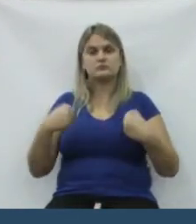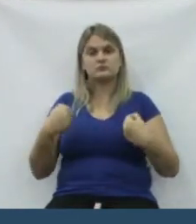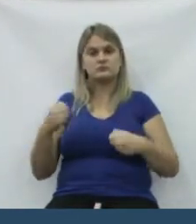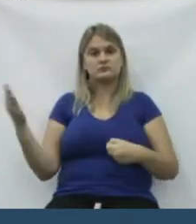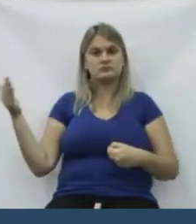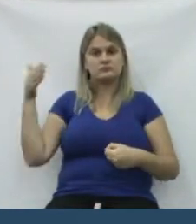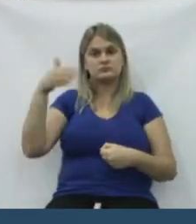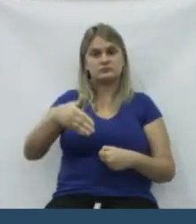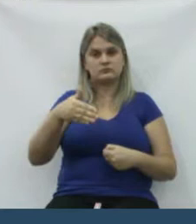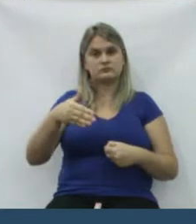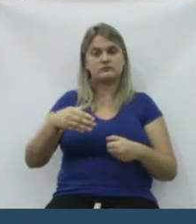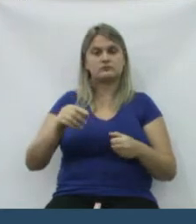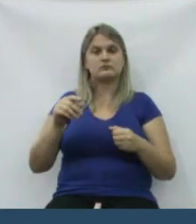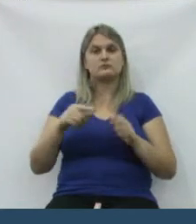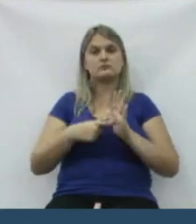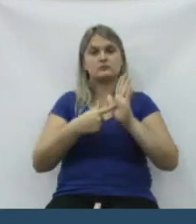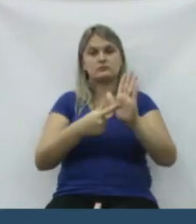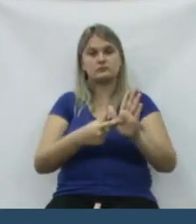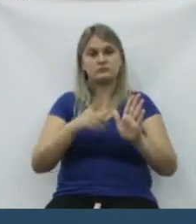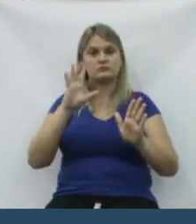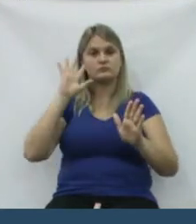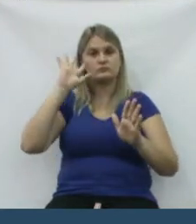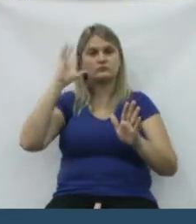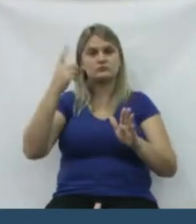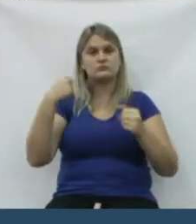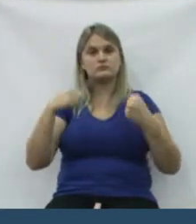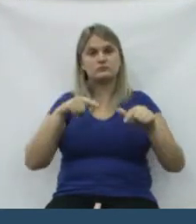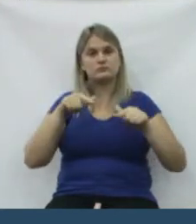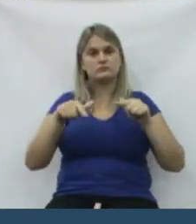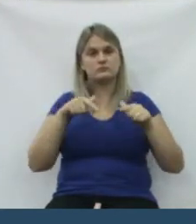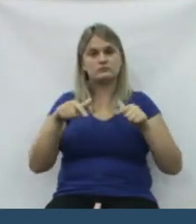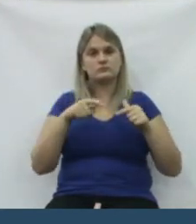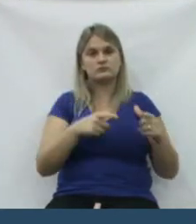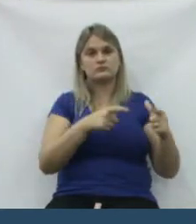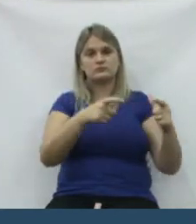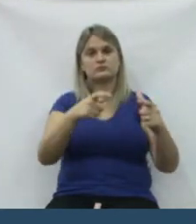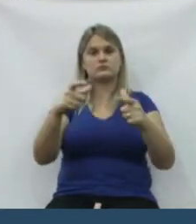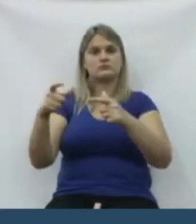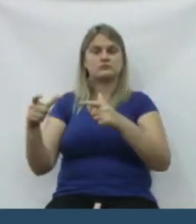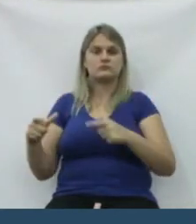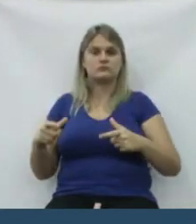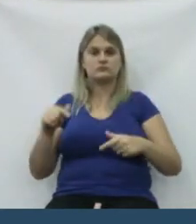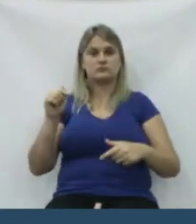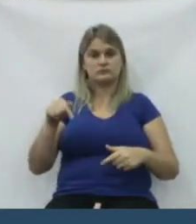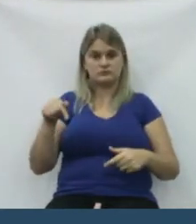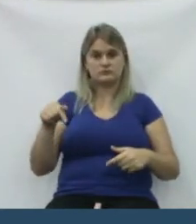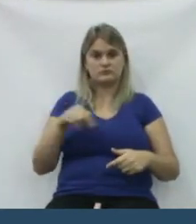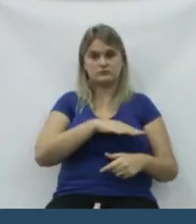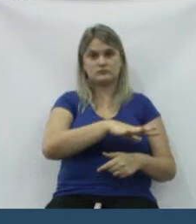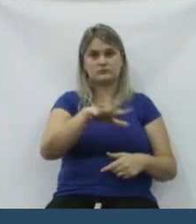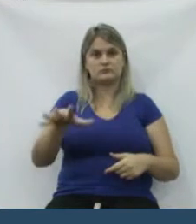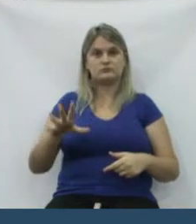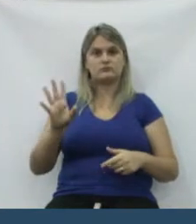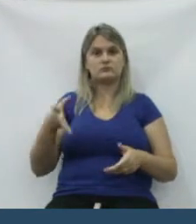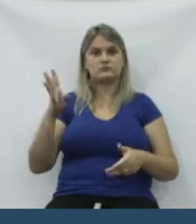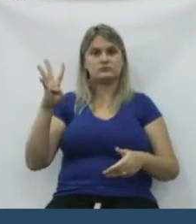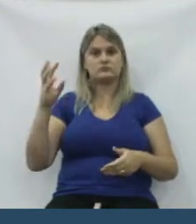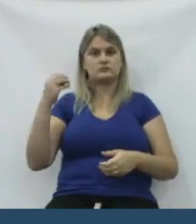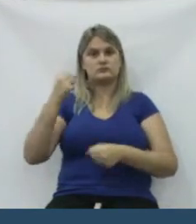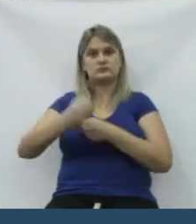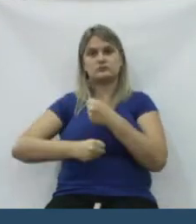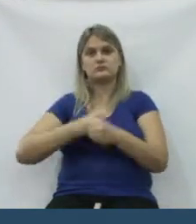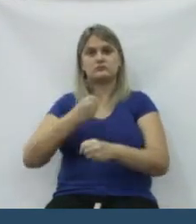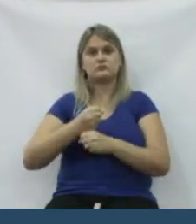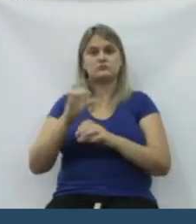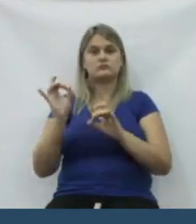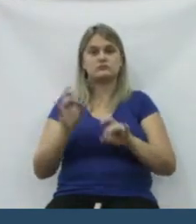Tem que vir aqui e trazer solução. Tem que trabalhar para a região. Essa região aqui faz 40